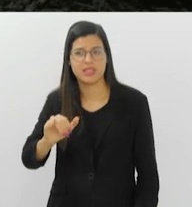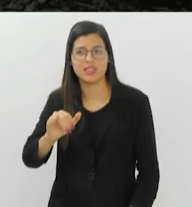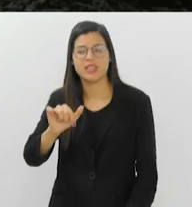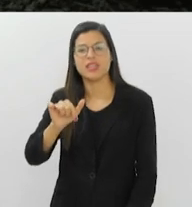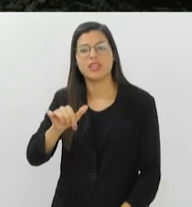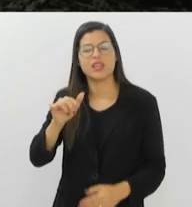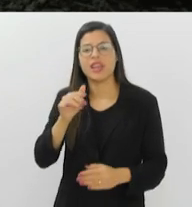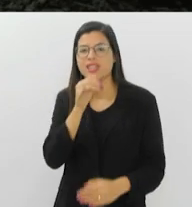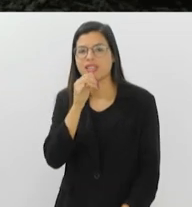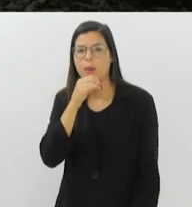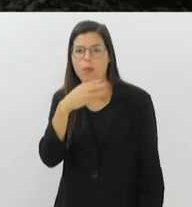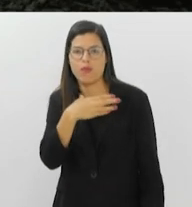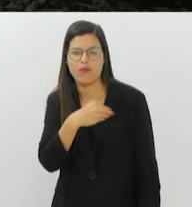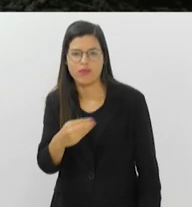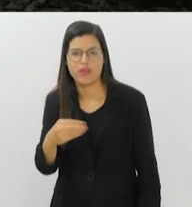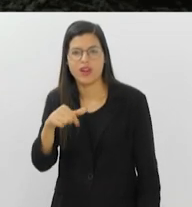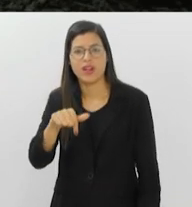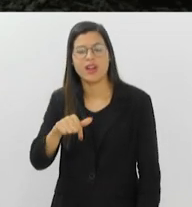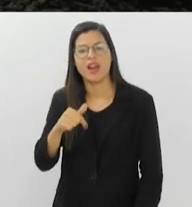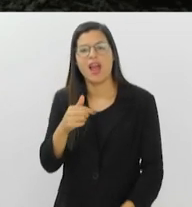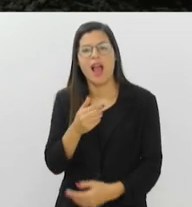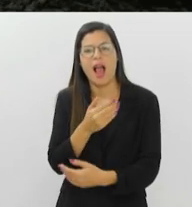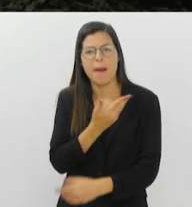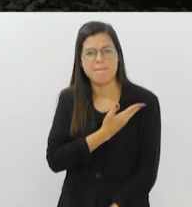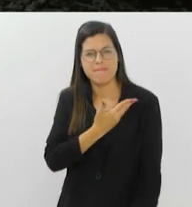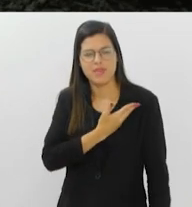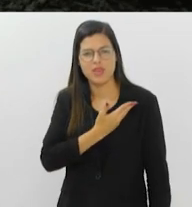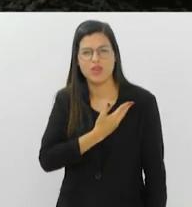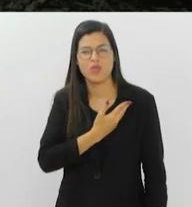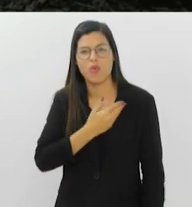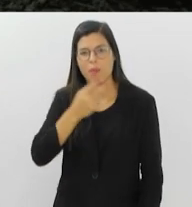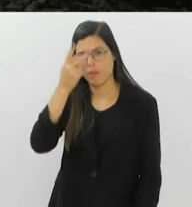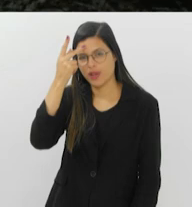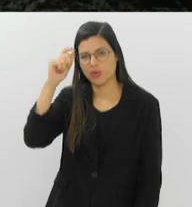dona Léci, ombro amigo, gente negra e preferente.